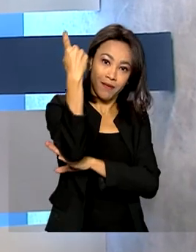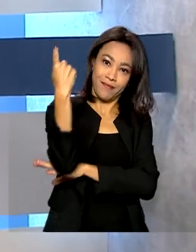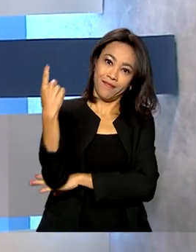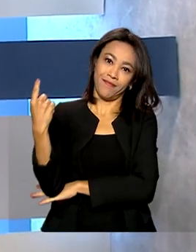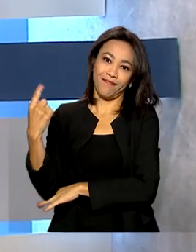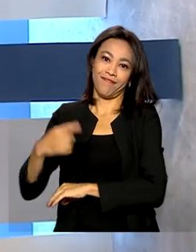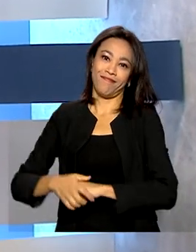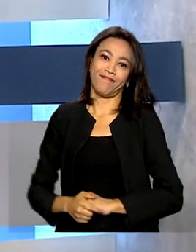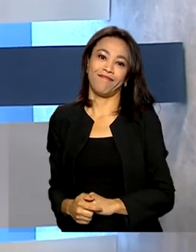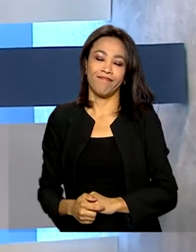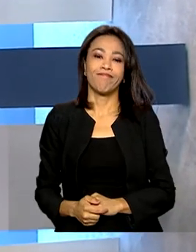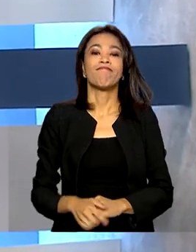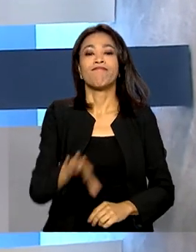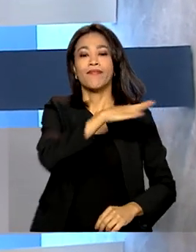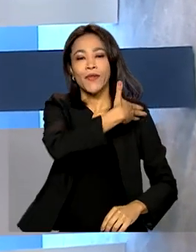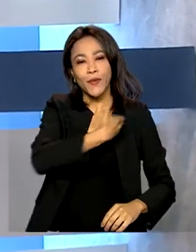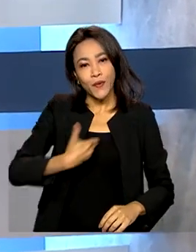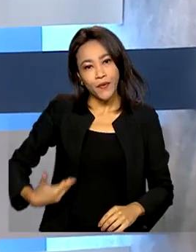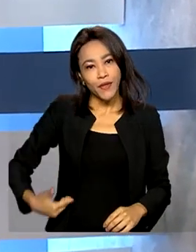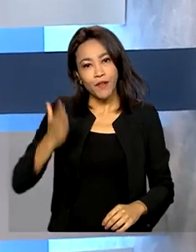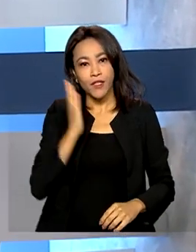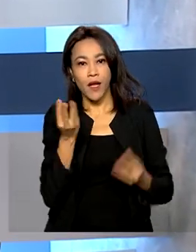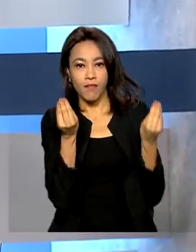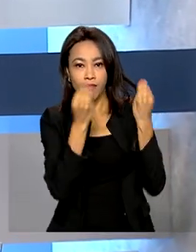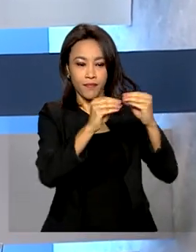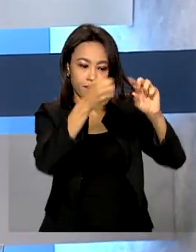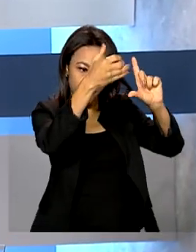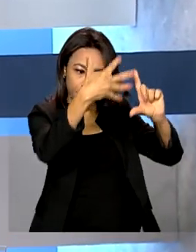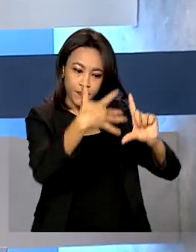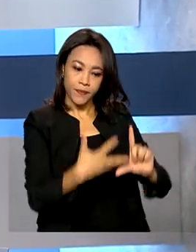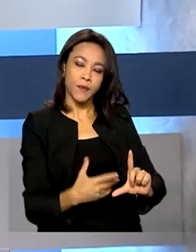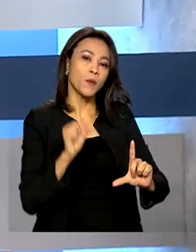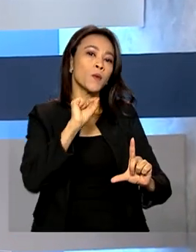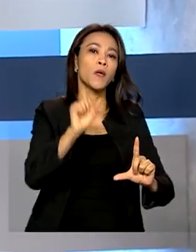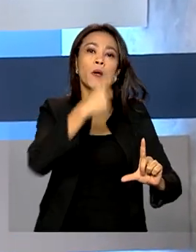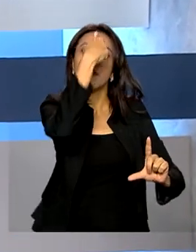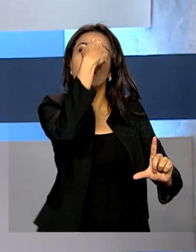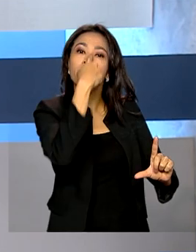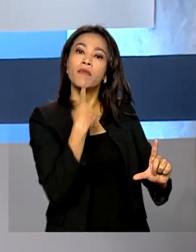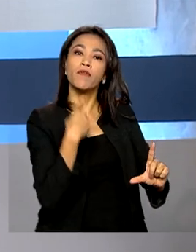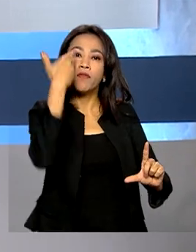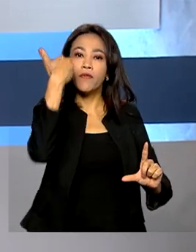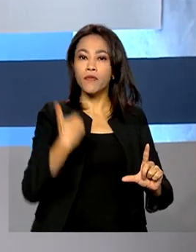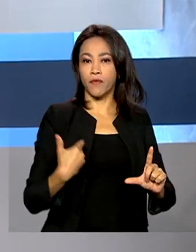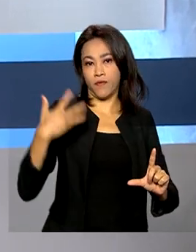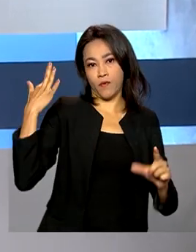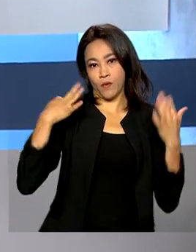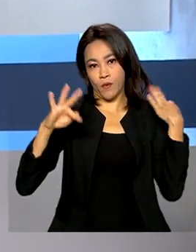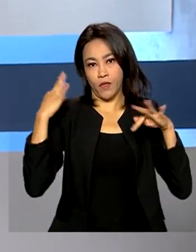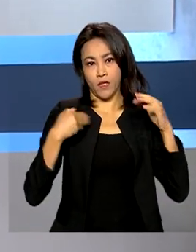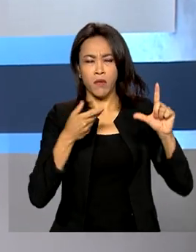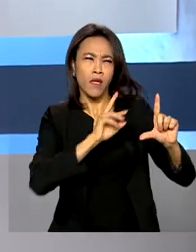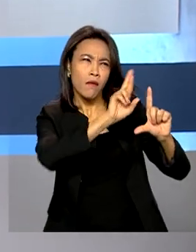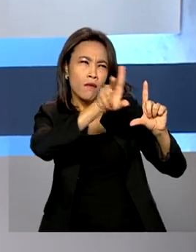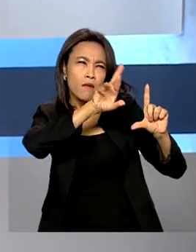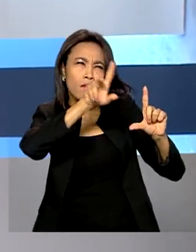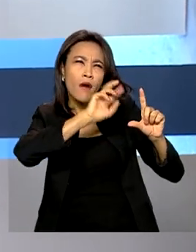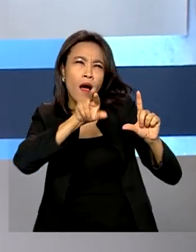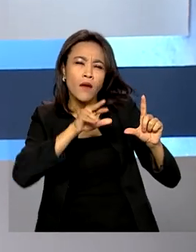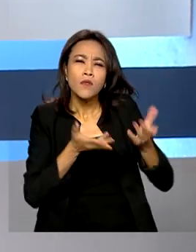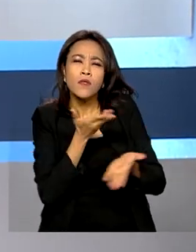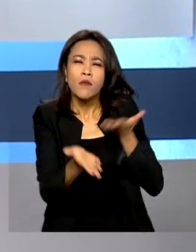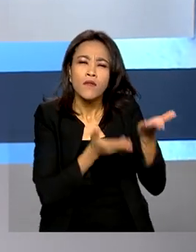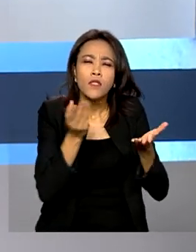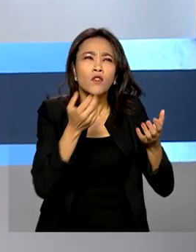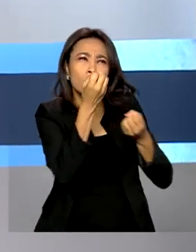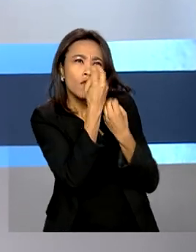E o governo lançou na plataforma gov.br o perfil do turista, uma página com serviços e informações para